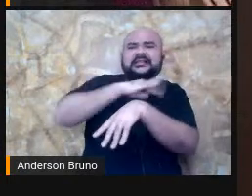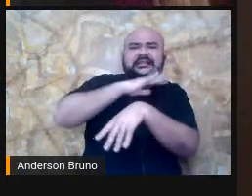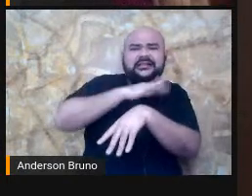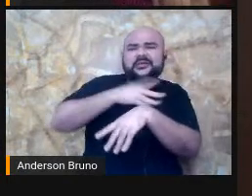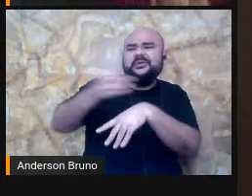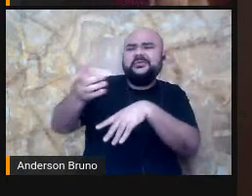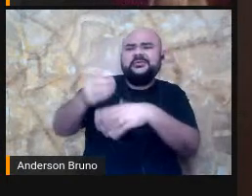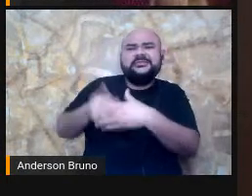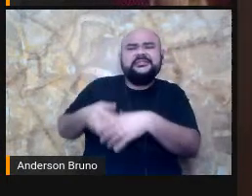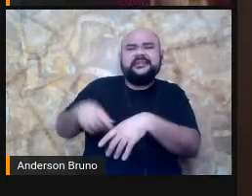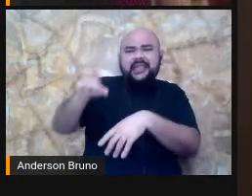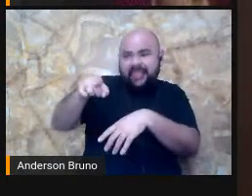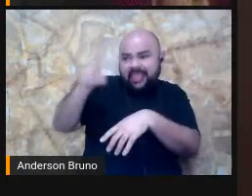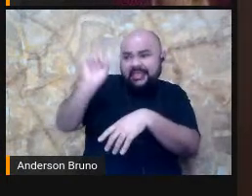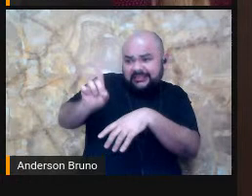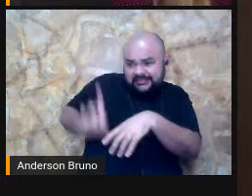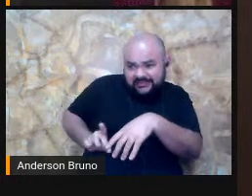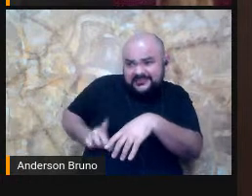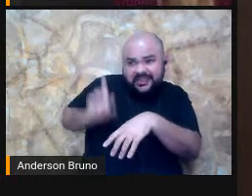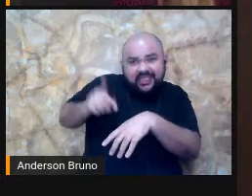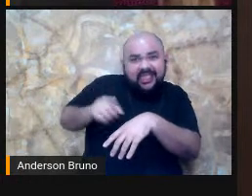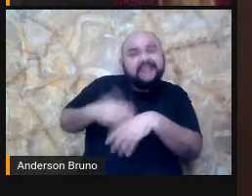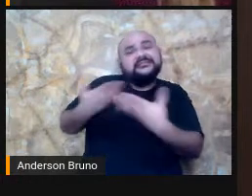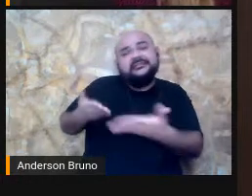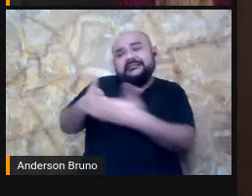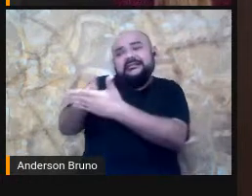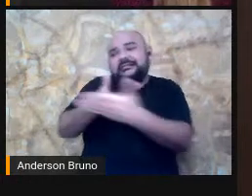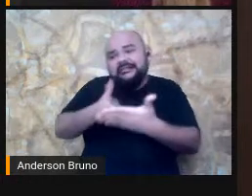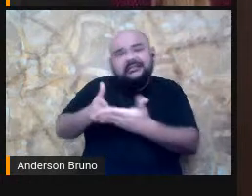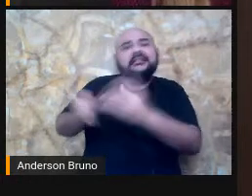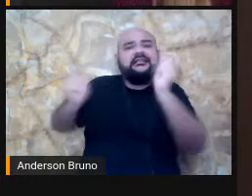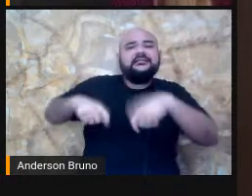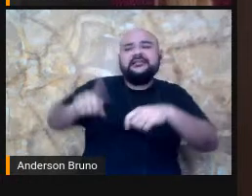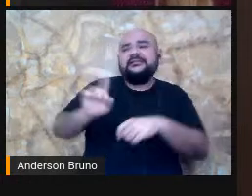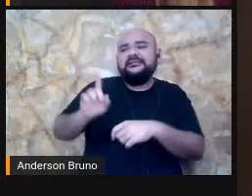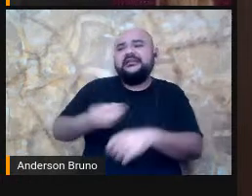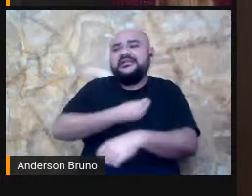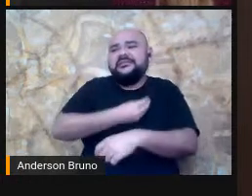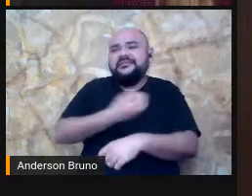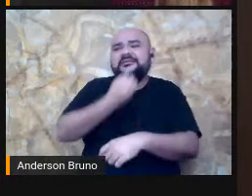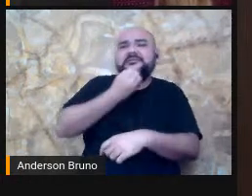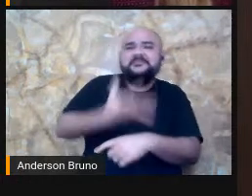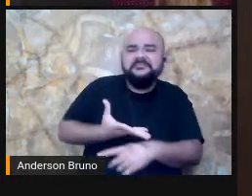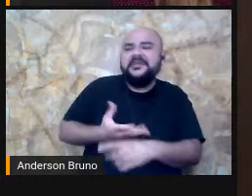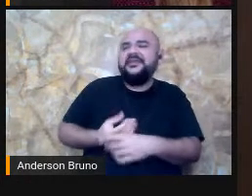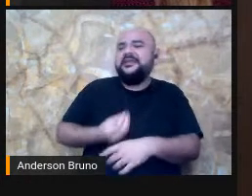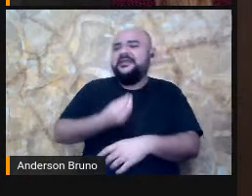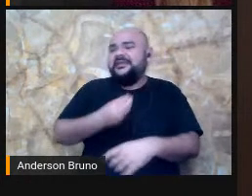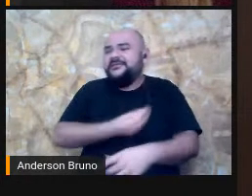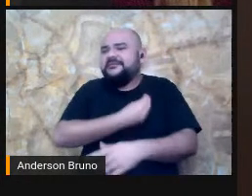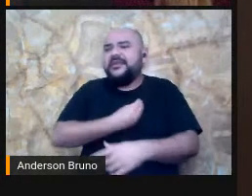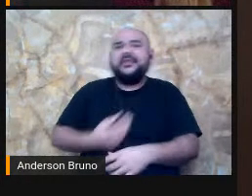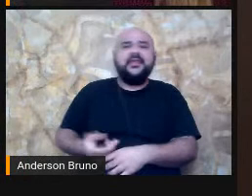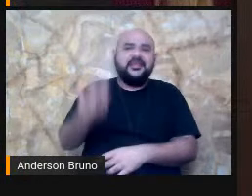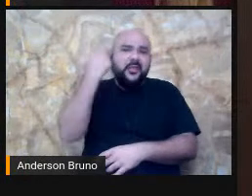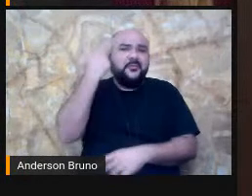fosse um obstáculo ao bom desempenho ou uma incapacidade de superar os infortúnios.